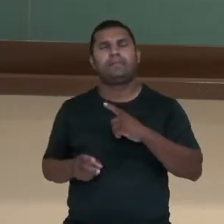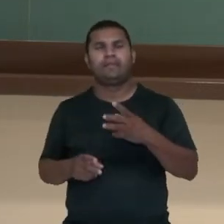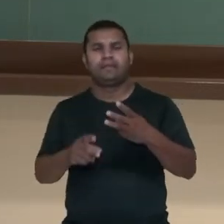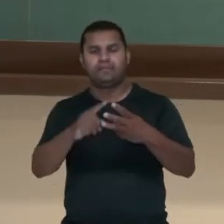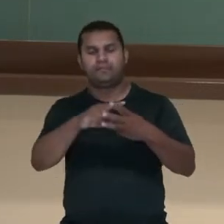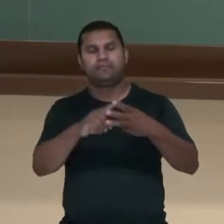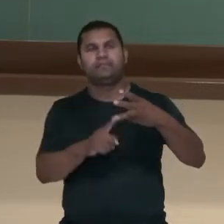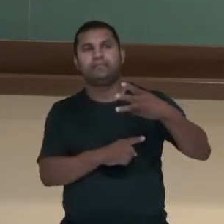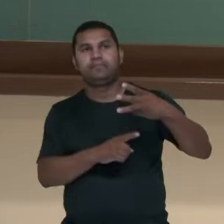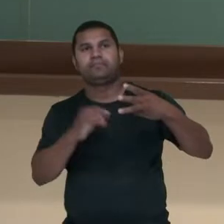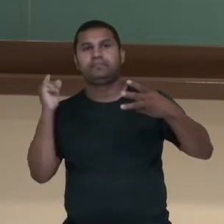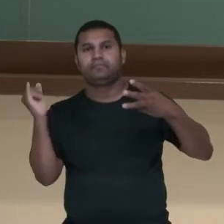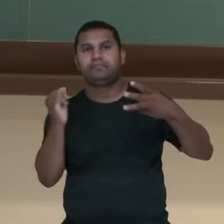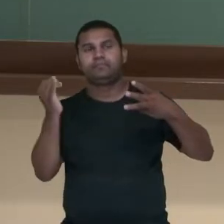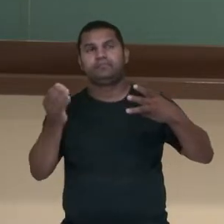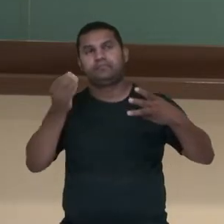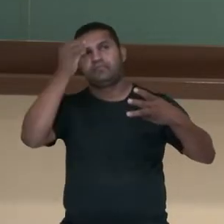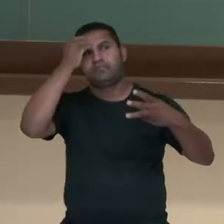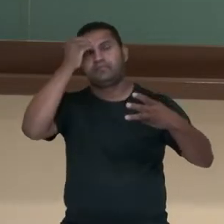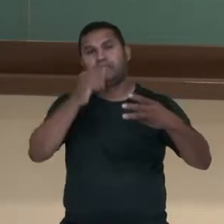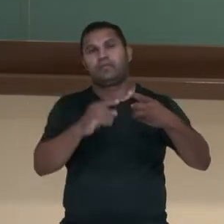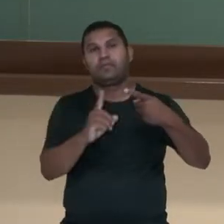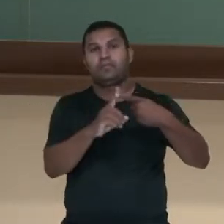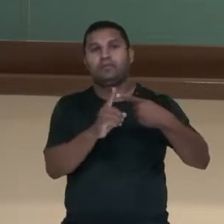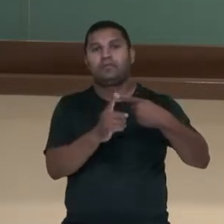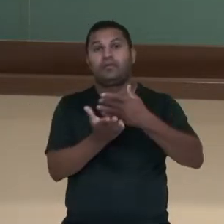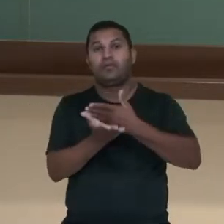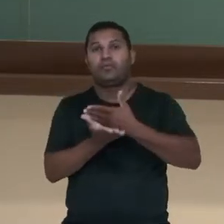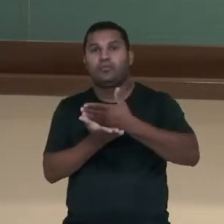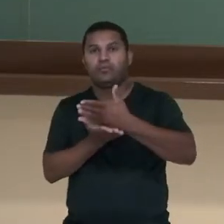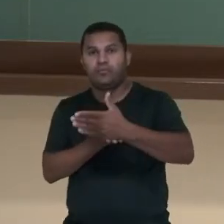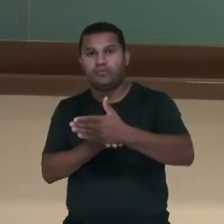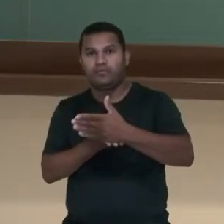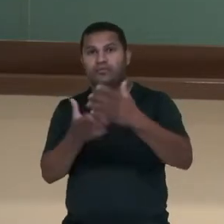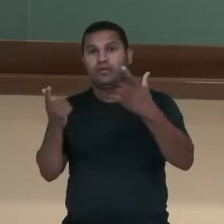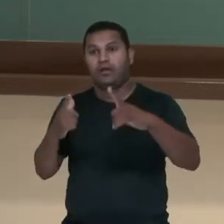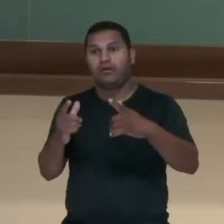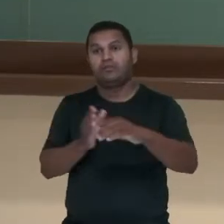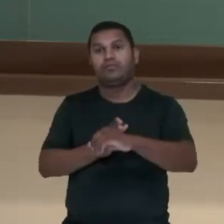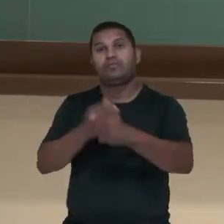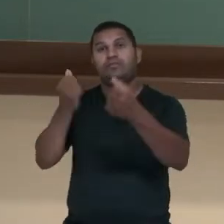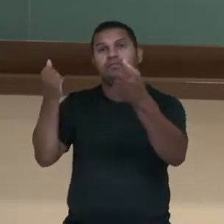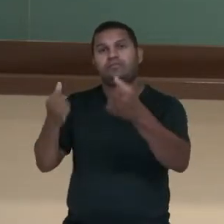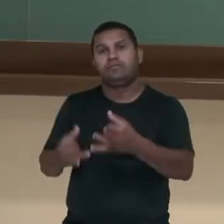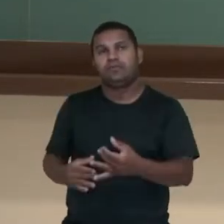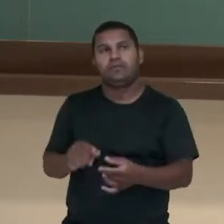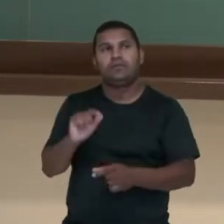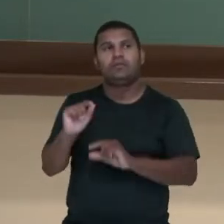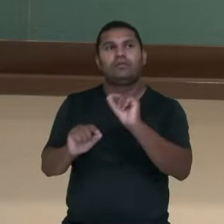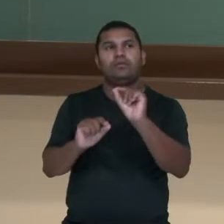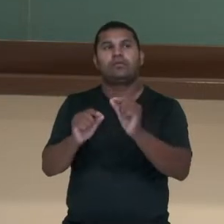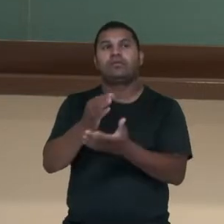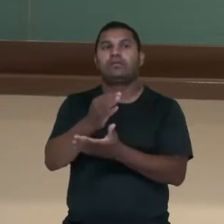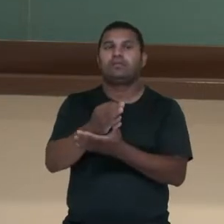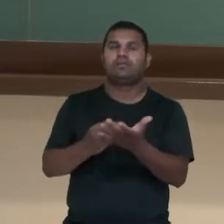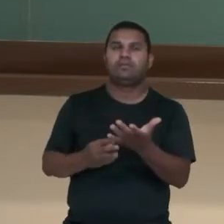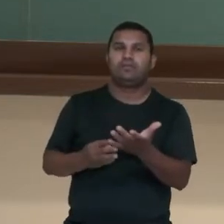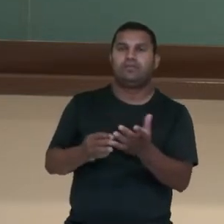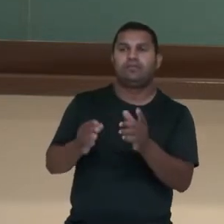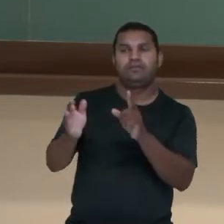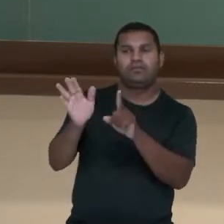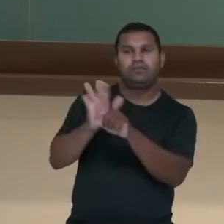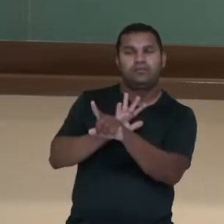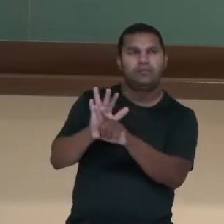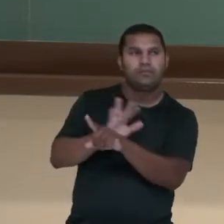entrevista, eu tenho introdução, desenvolvimento e conclusão. E cada parte me diz exatamente o quê? Que o texto